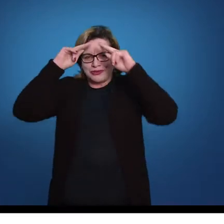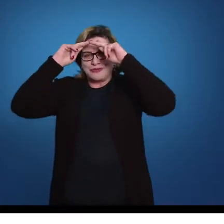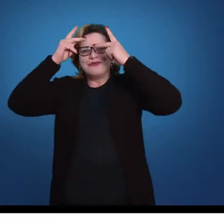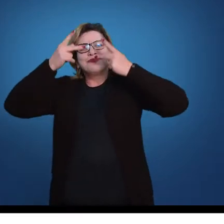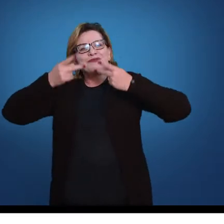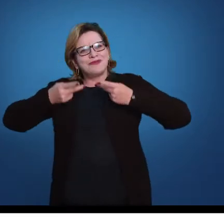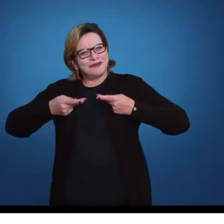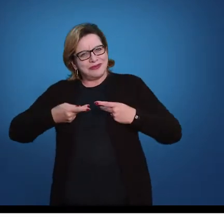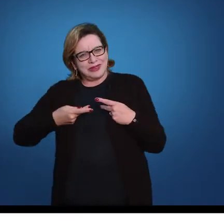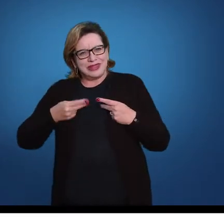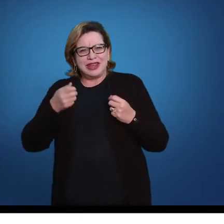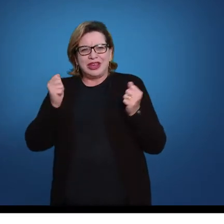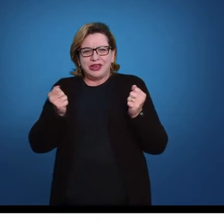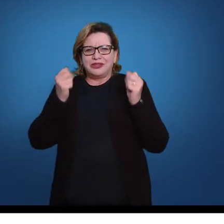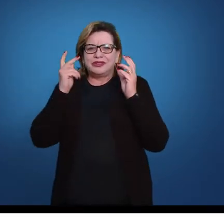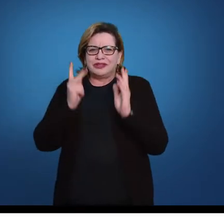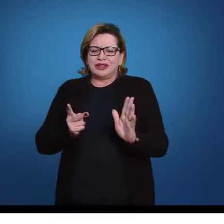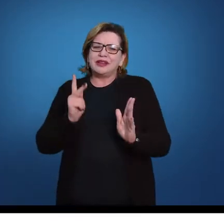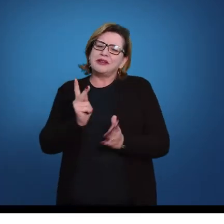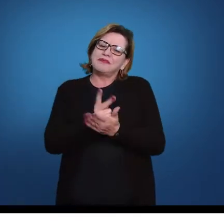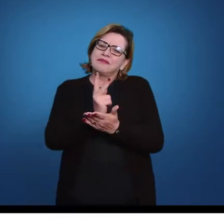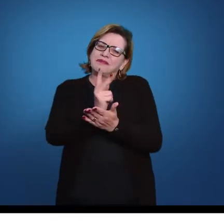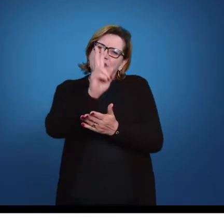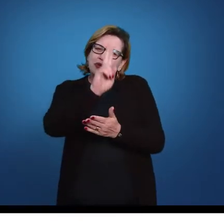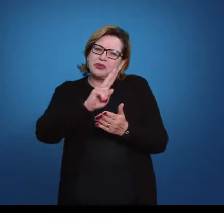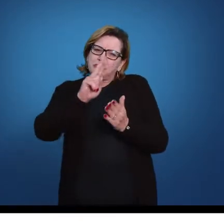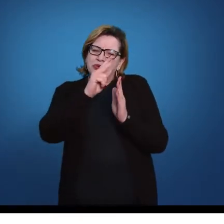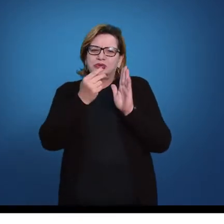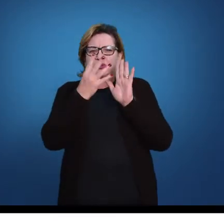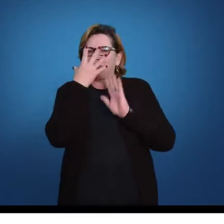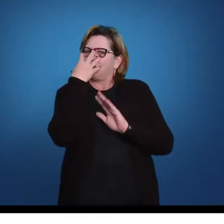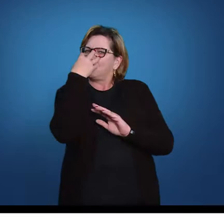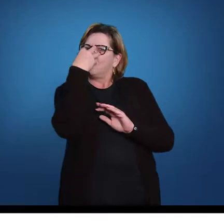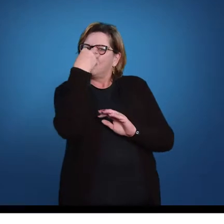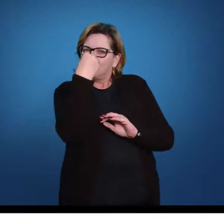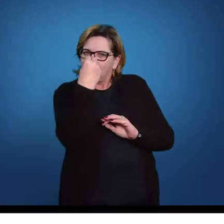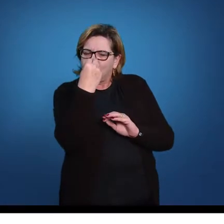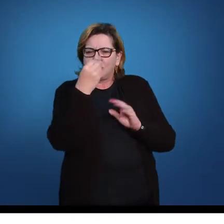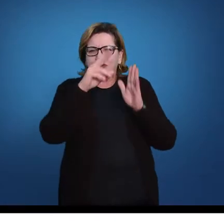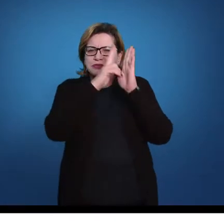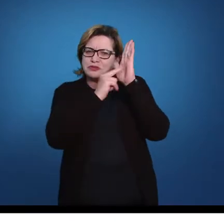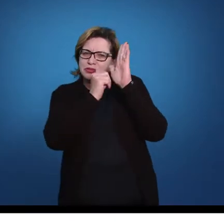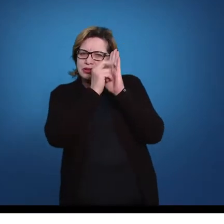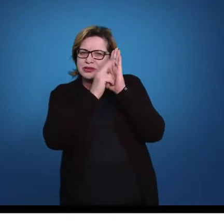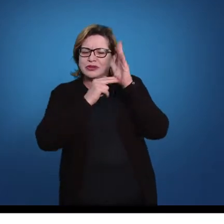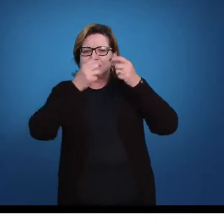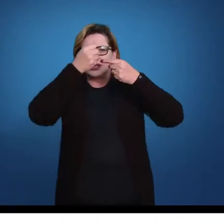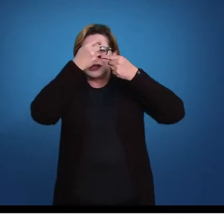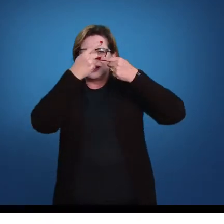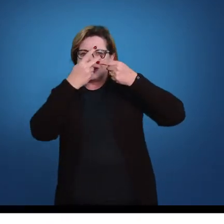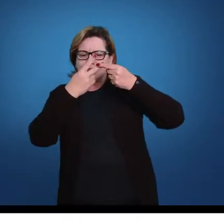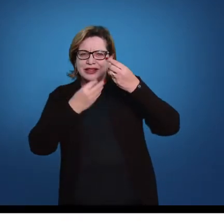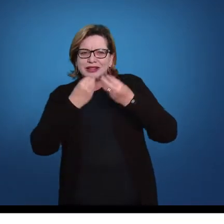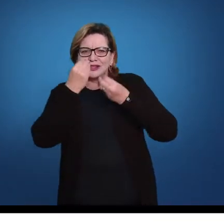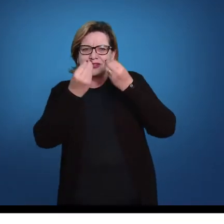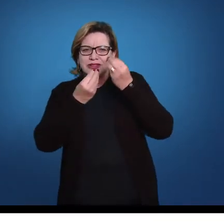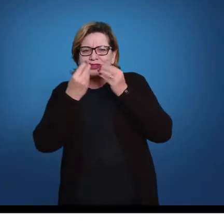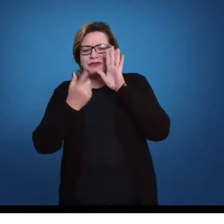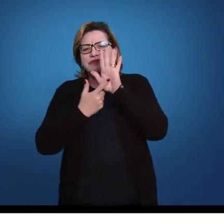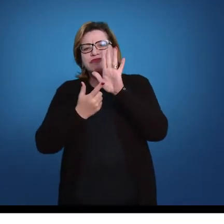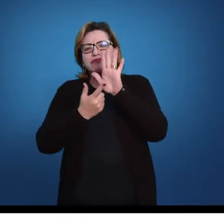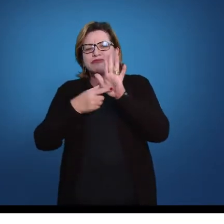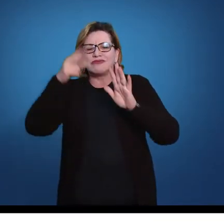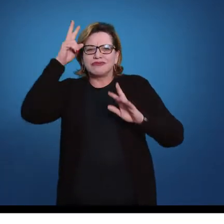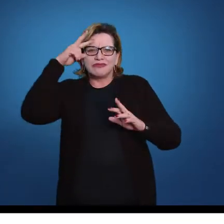Eu procuro utilizar algumas imagens, pinturas, fotografias que caracterizam alguns períodos distintos